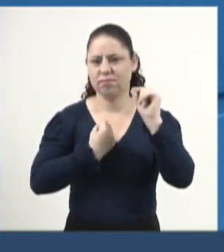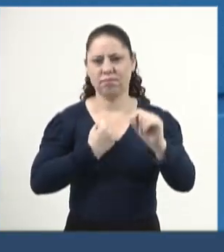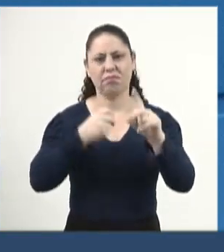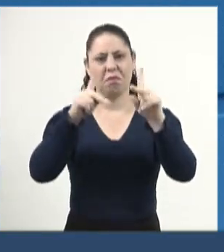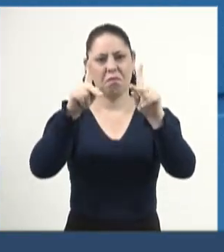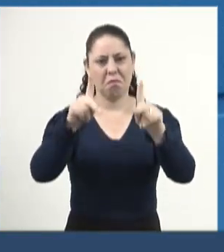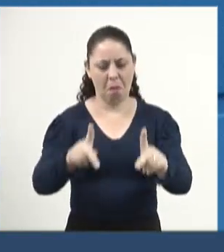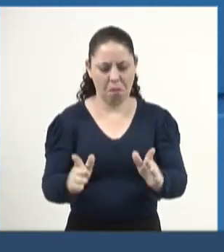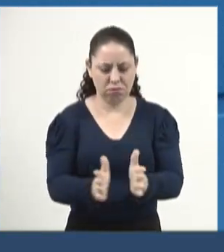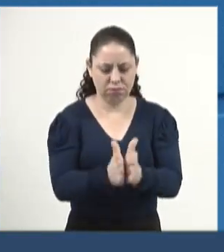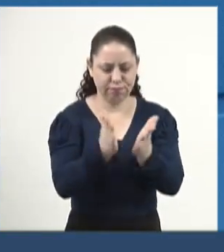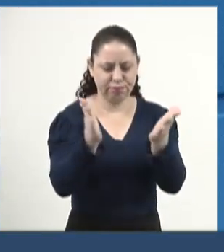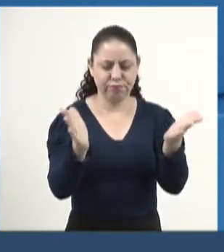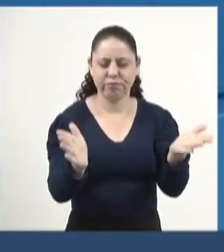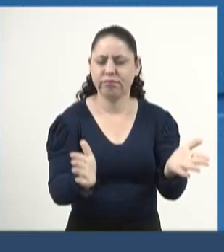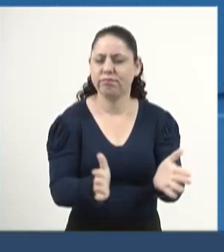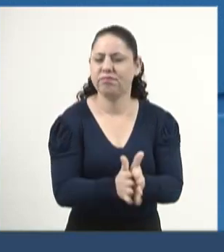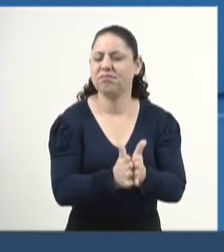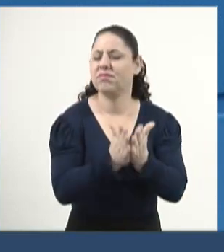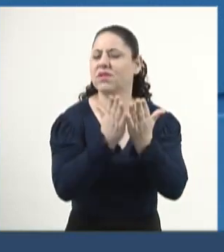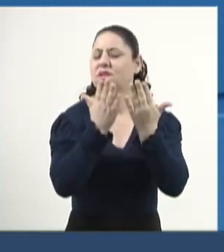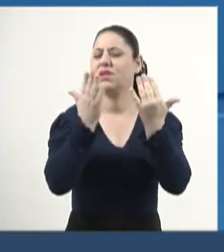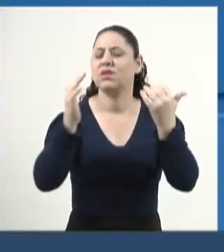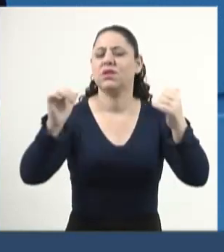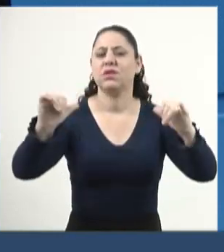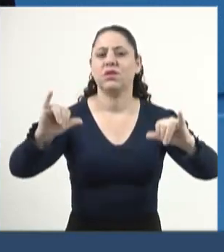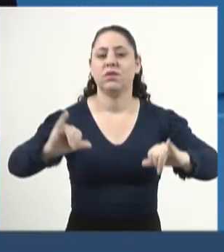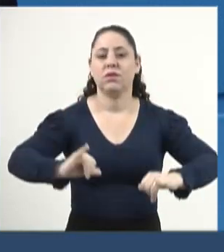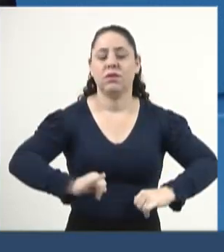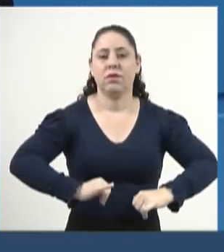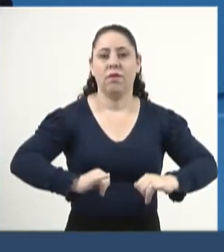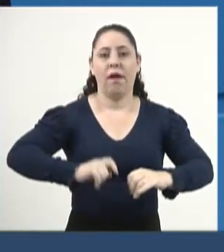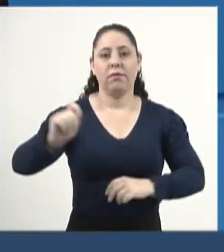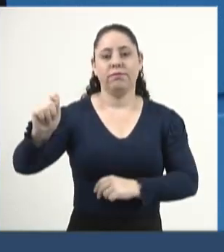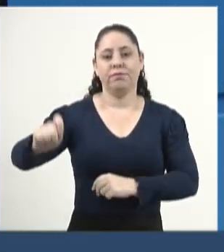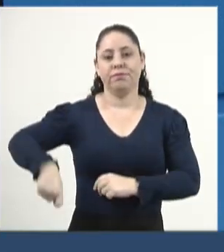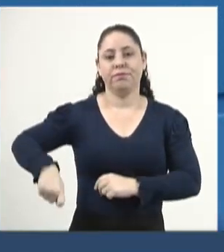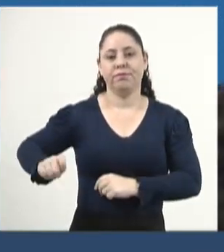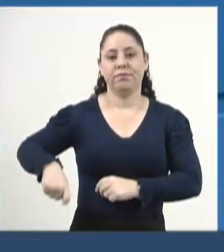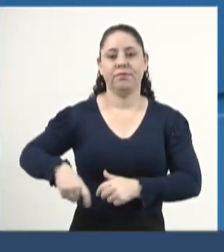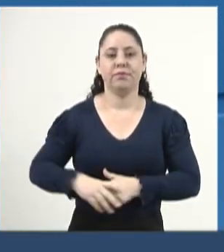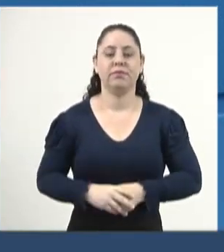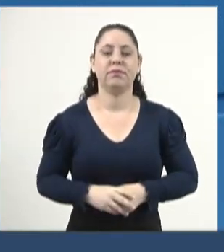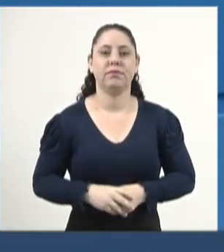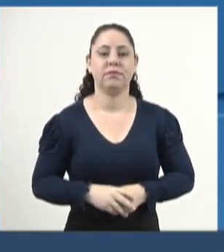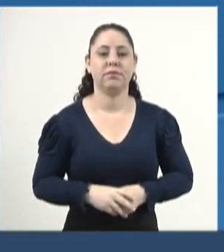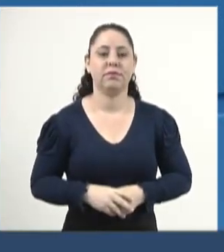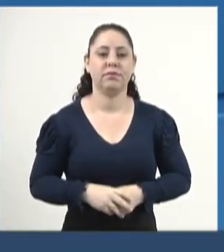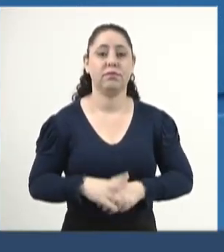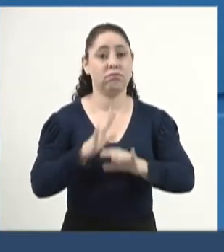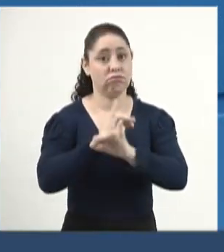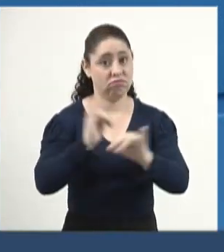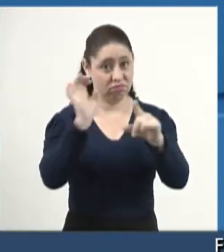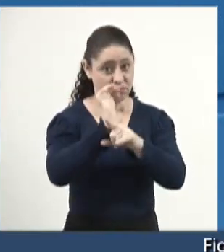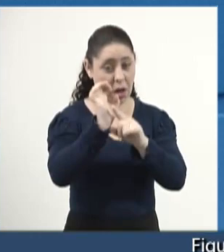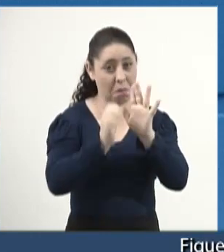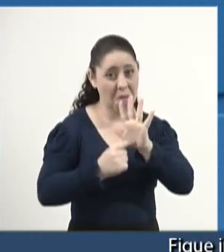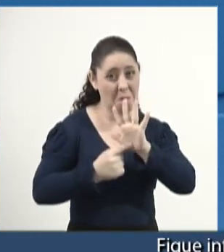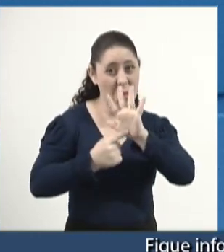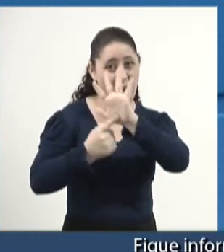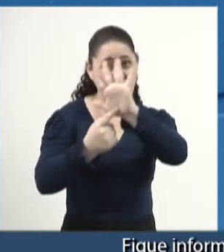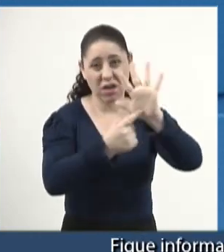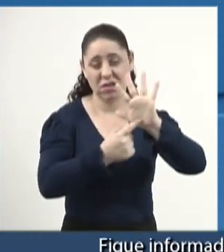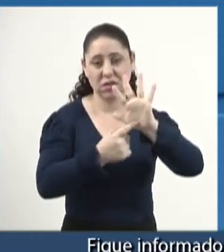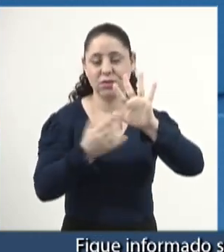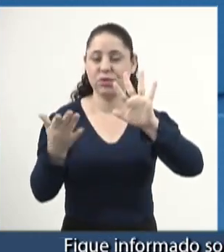povo pobre e sofrido da minha querida Porto Murtinho. A mídia estadual estampa hoje